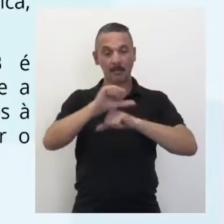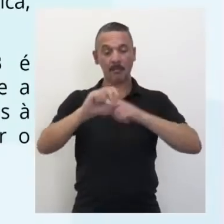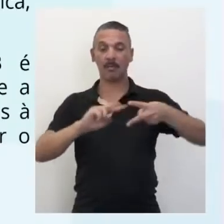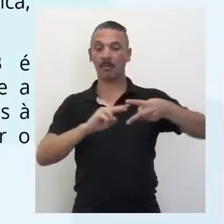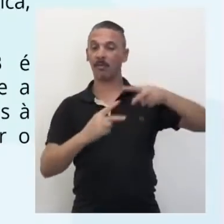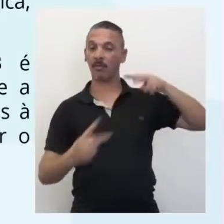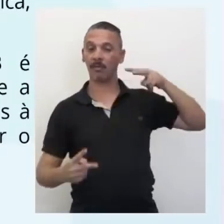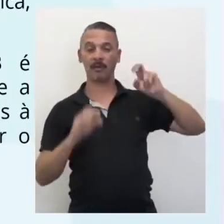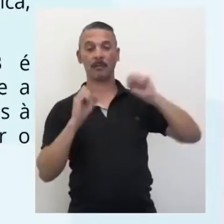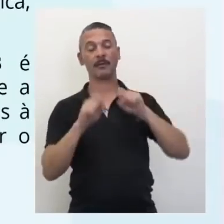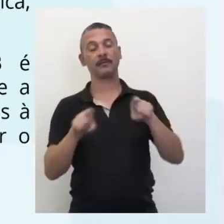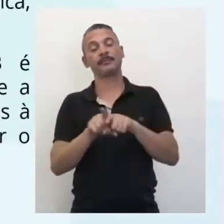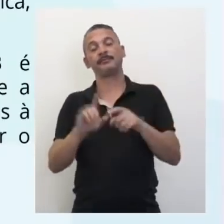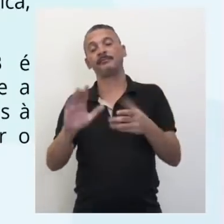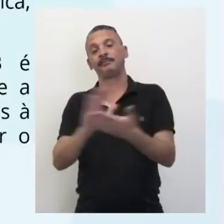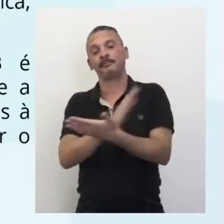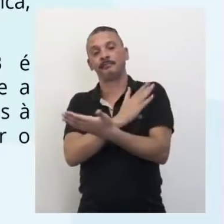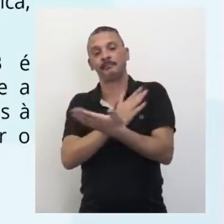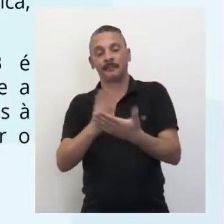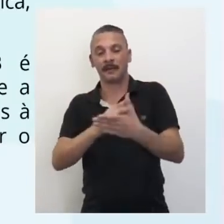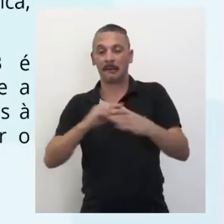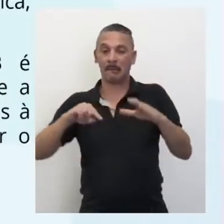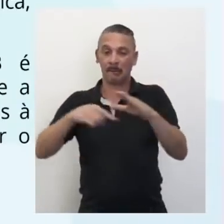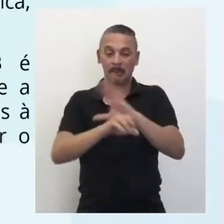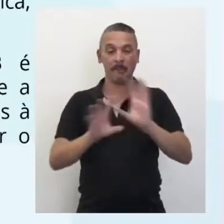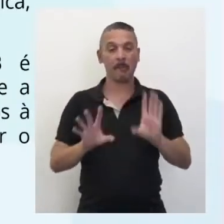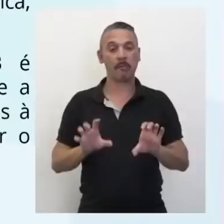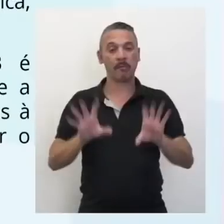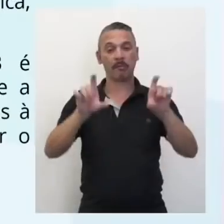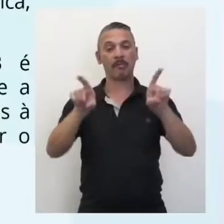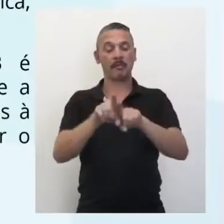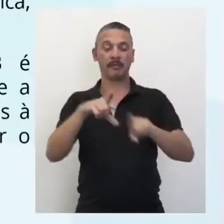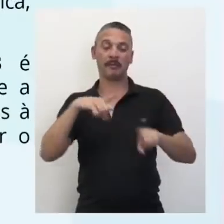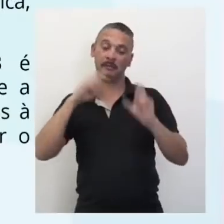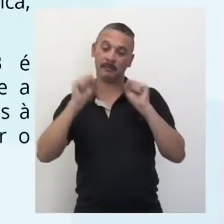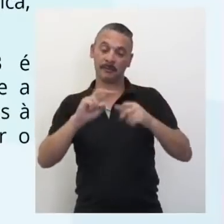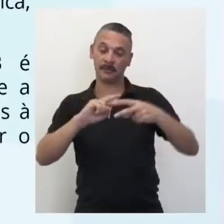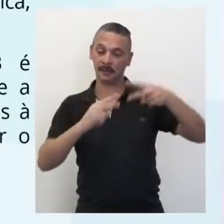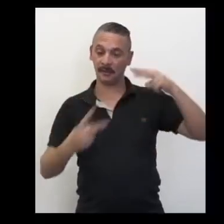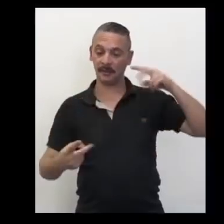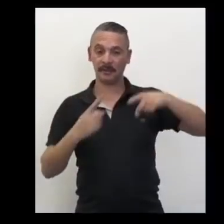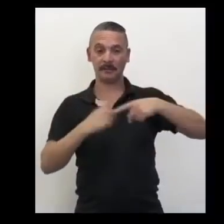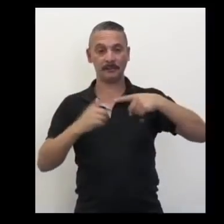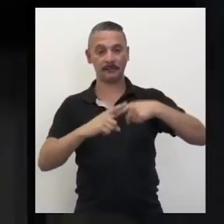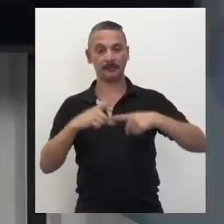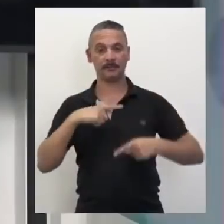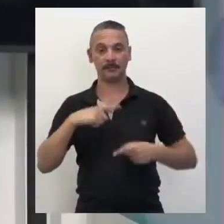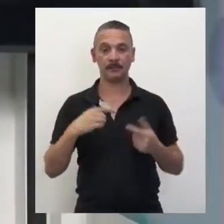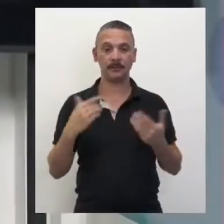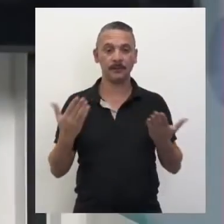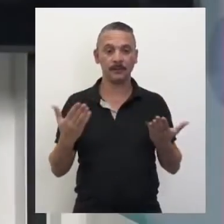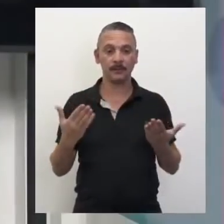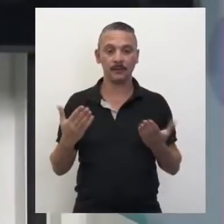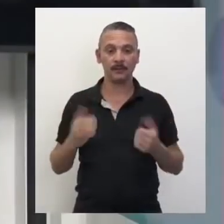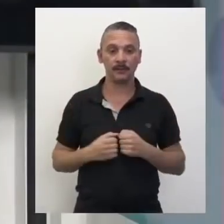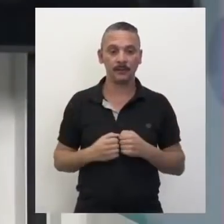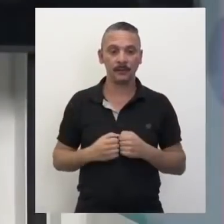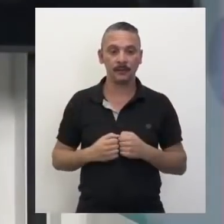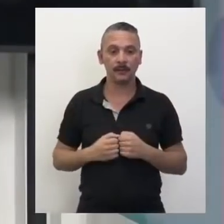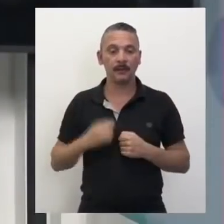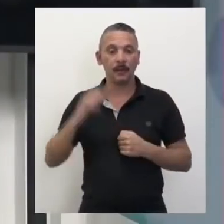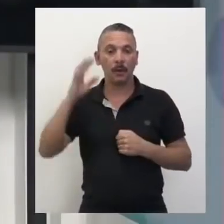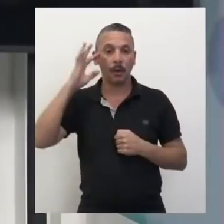superficiais e algumas até mais profundas e podendo até alterar o DNA, olha que perigoso. Imagina então, opa,